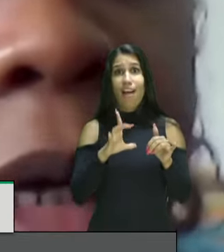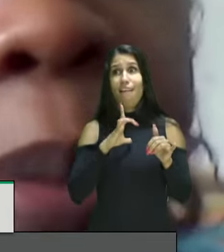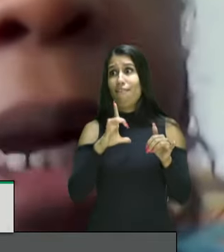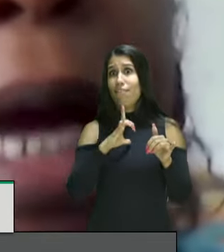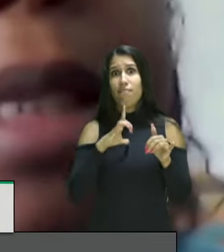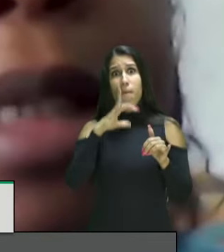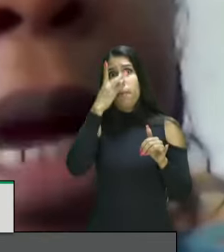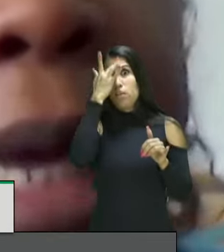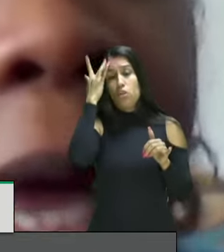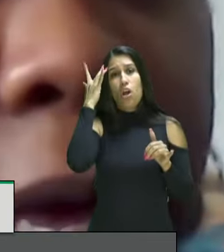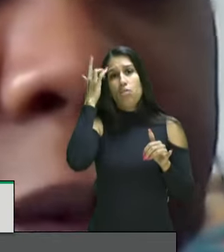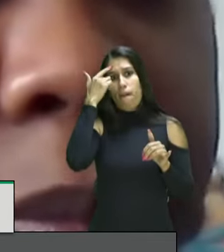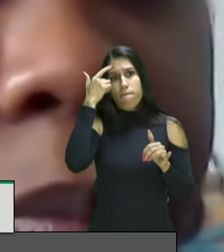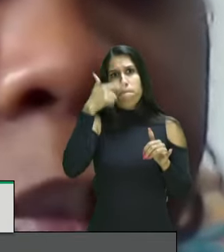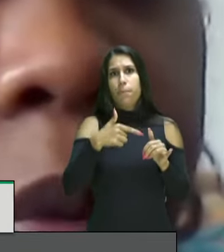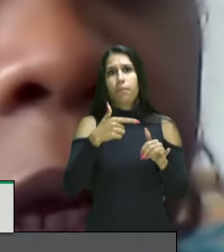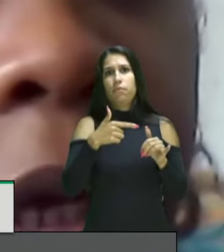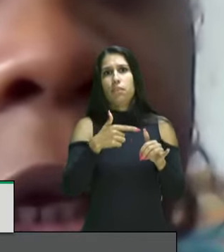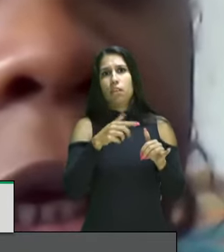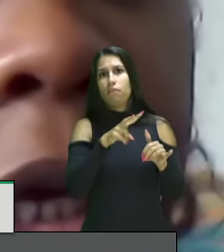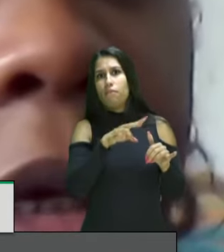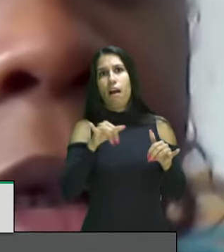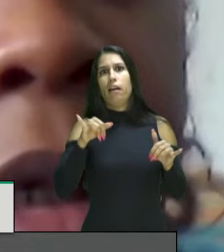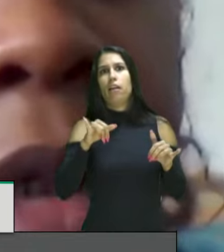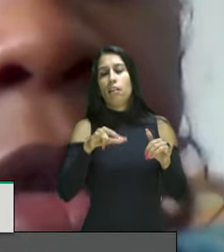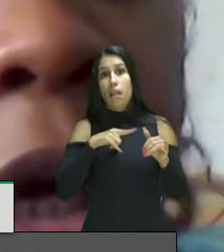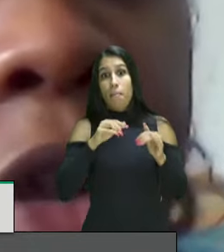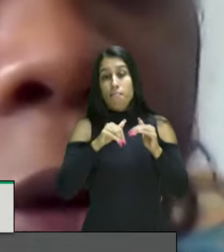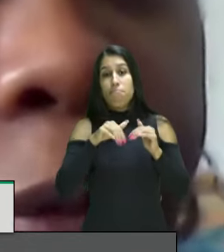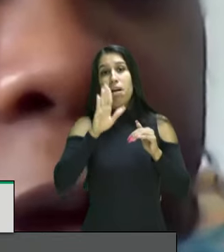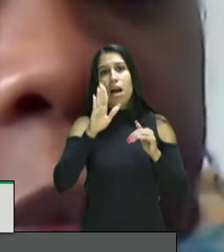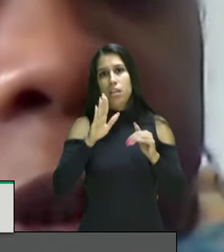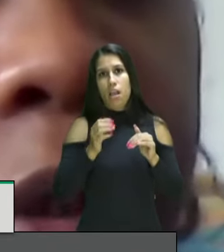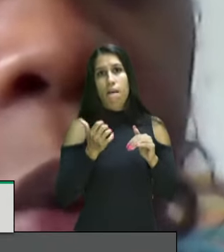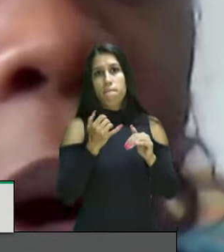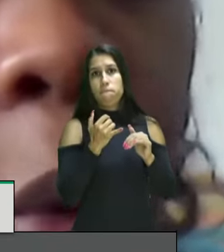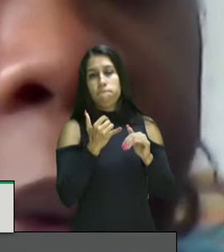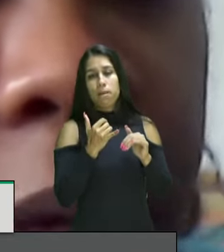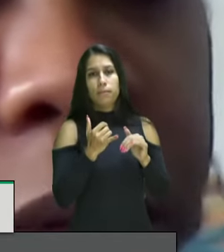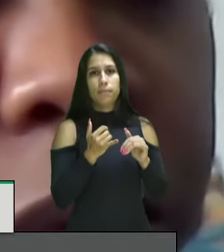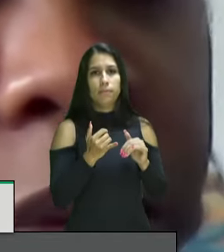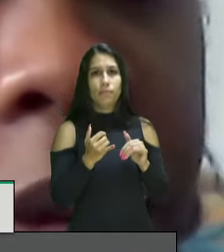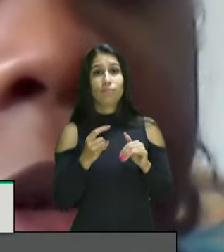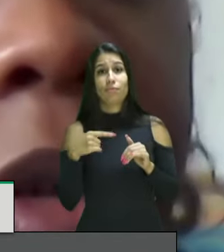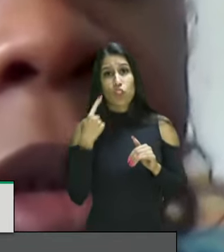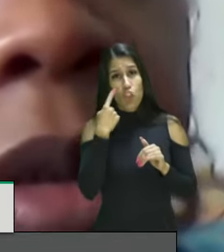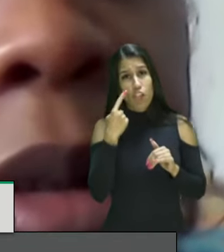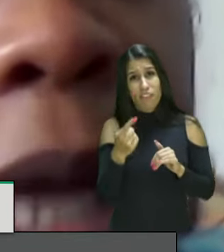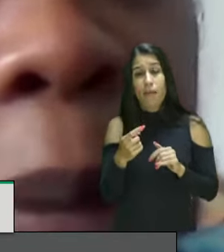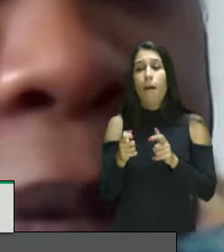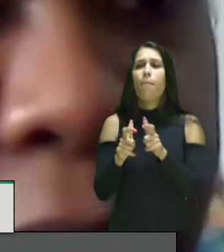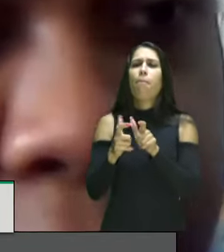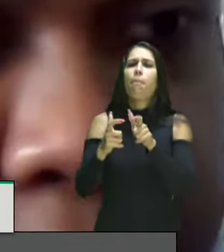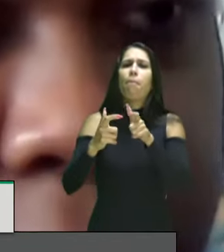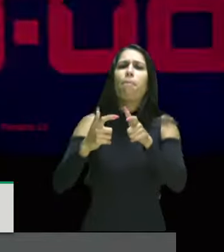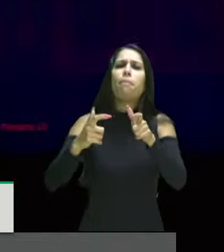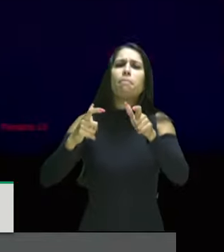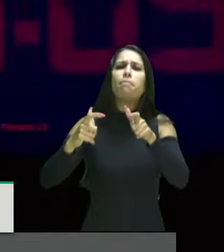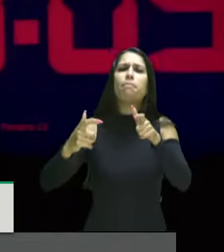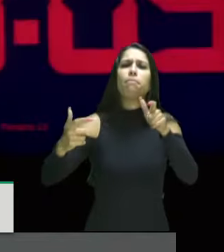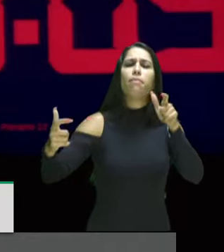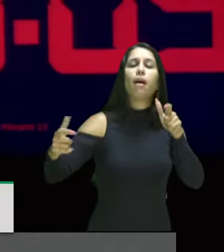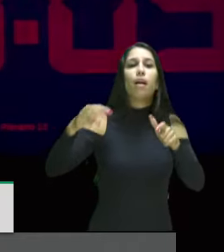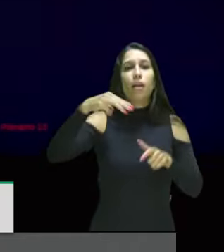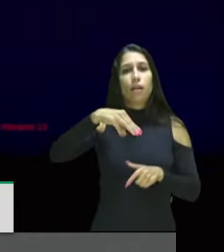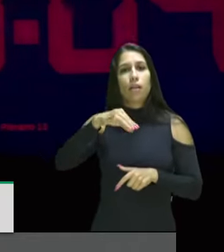liberadas a quem e nós só vemos o aumento da milícia